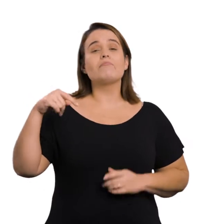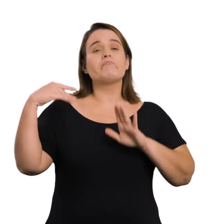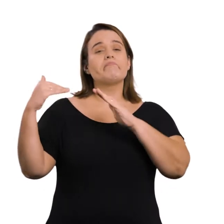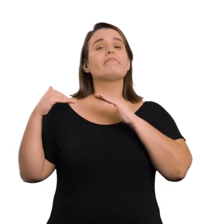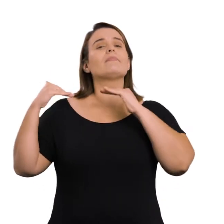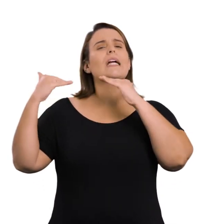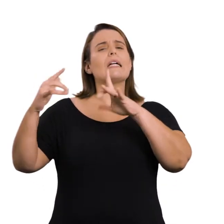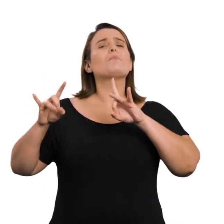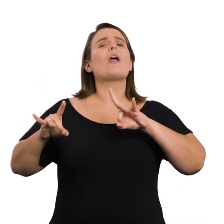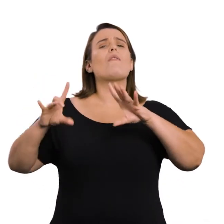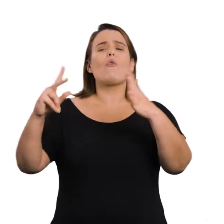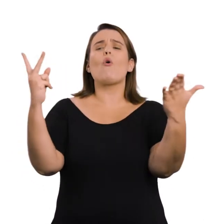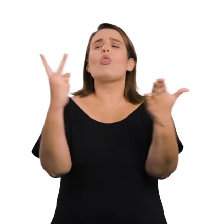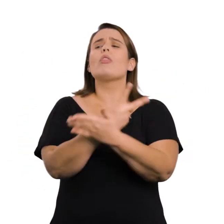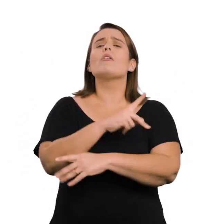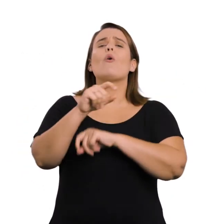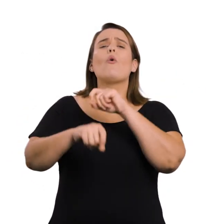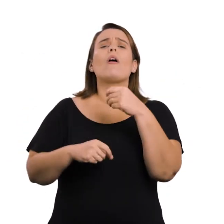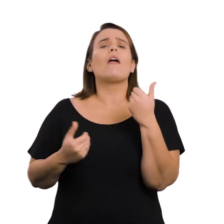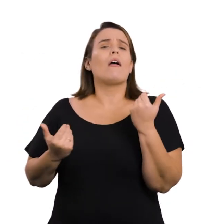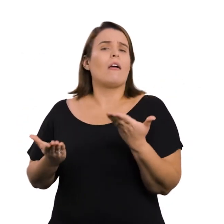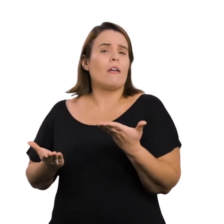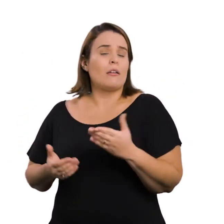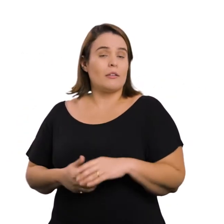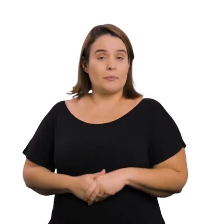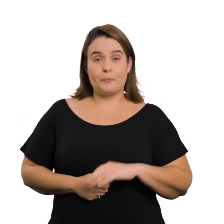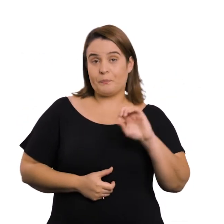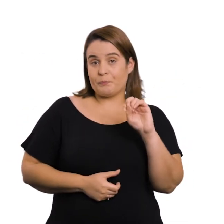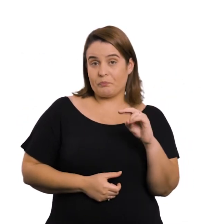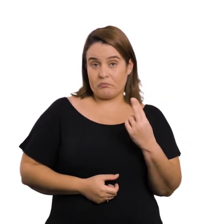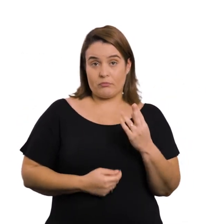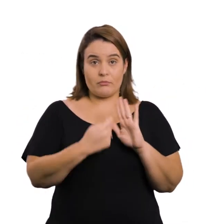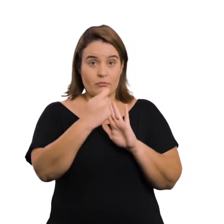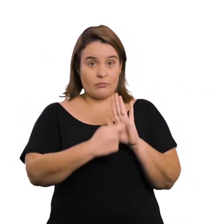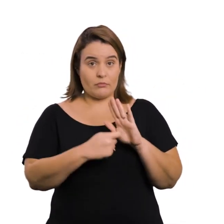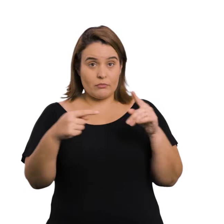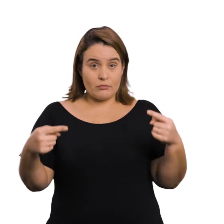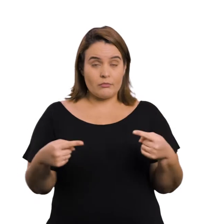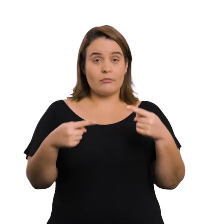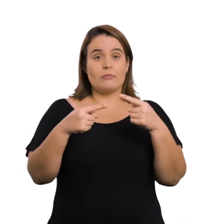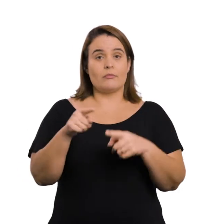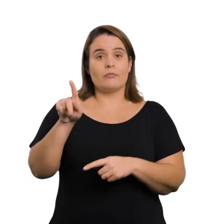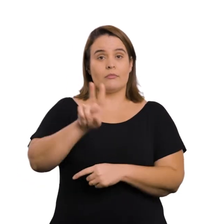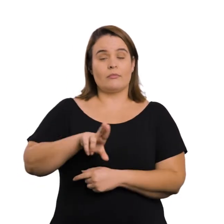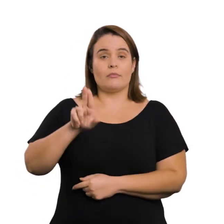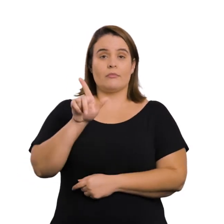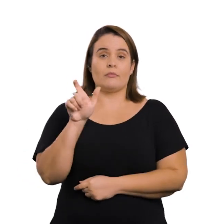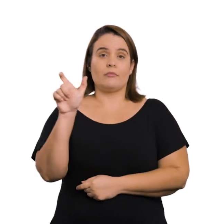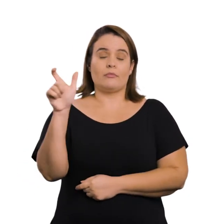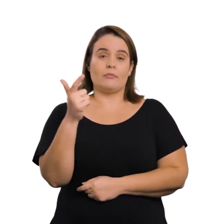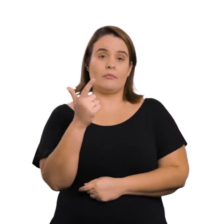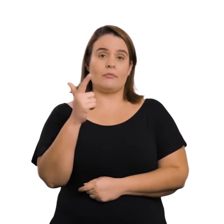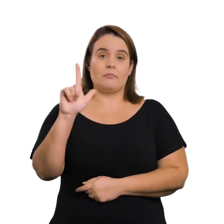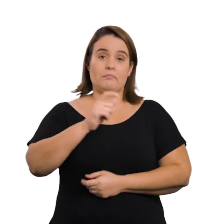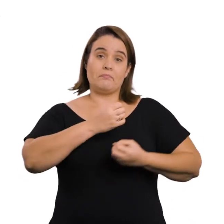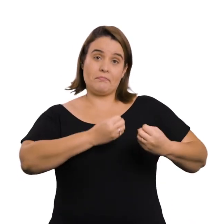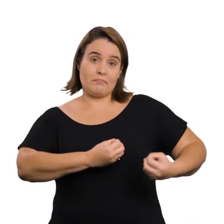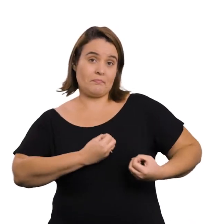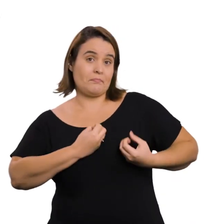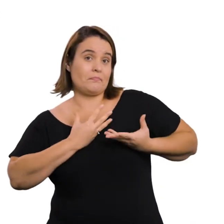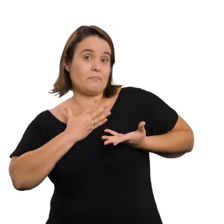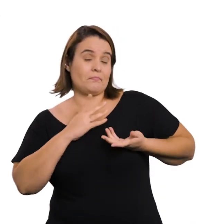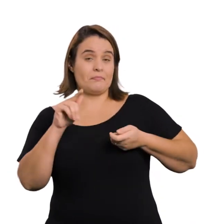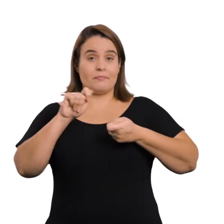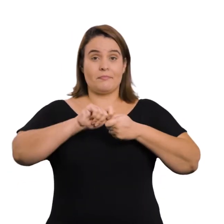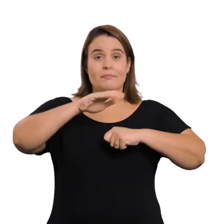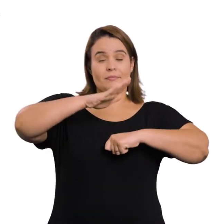expressões que descrevam a superação especificamente Ou, caso seja mais adequado ao texto, utilize outras